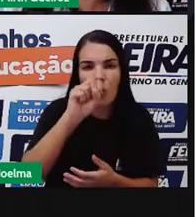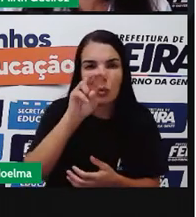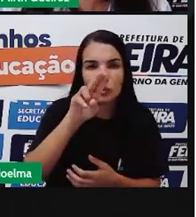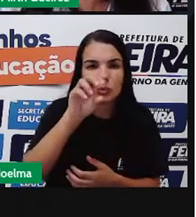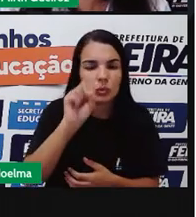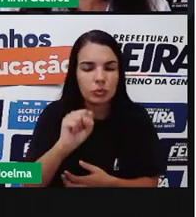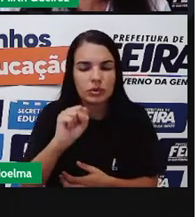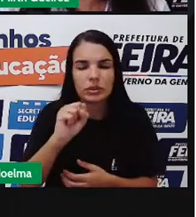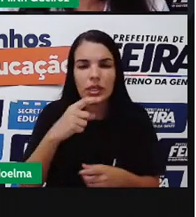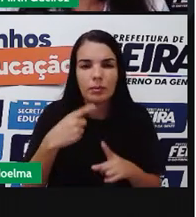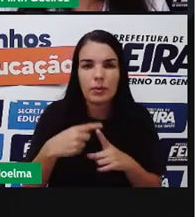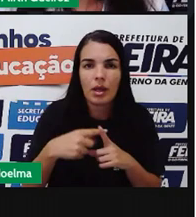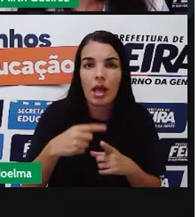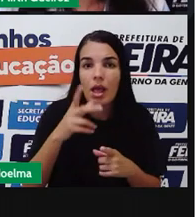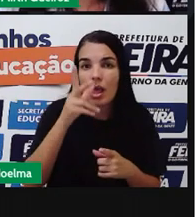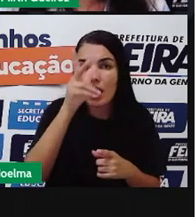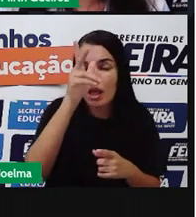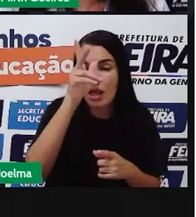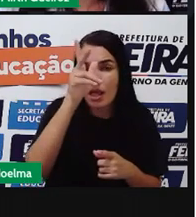Infelizmente